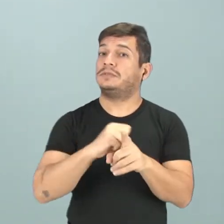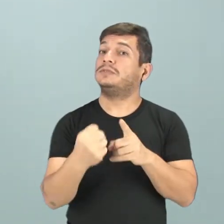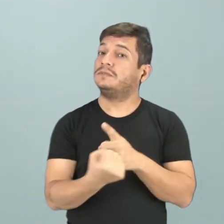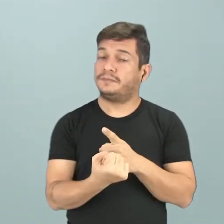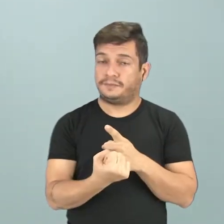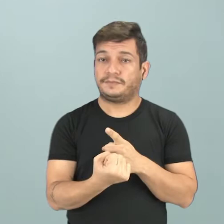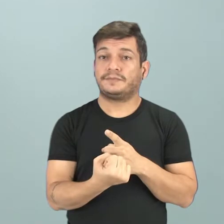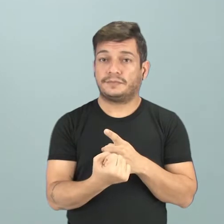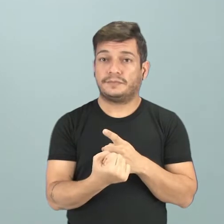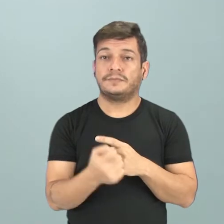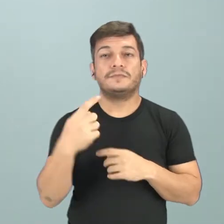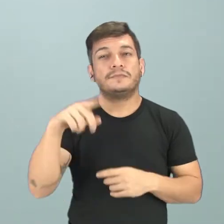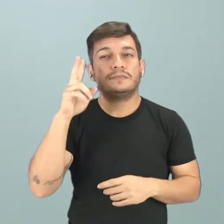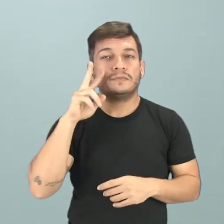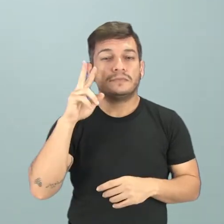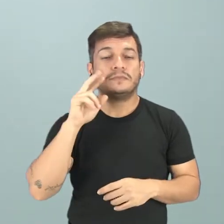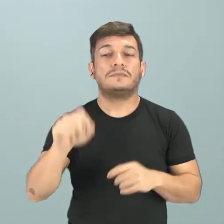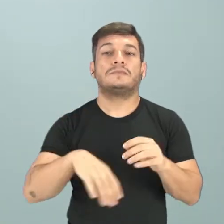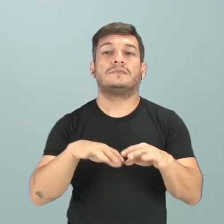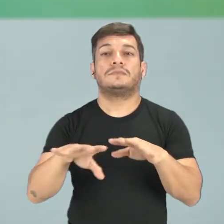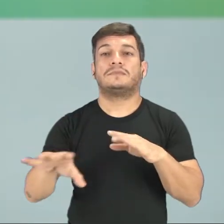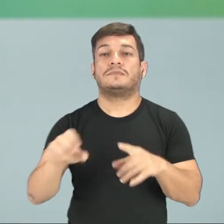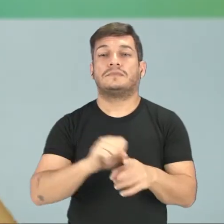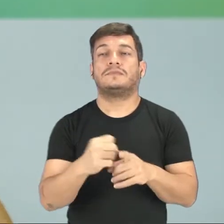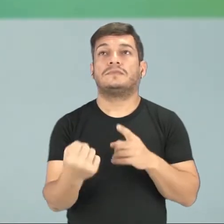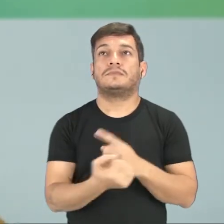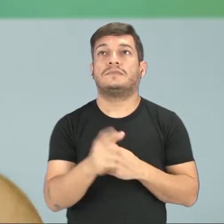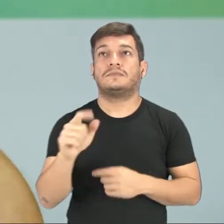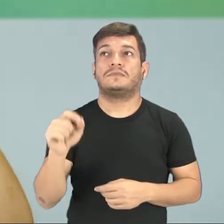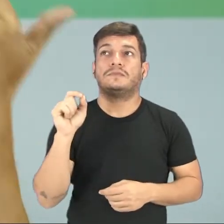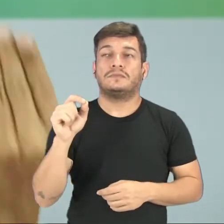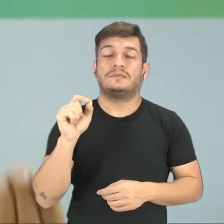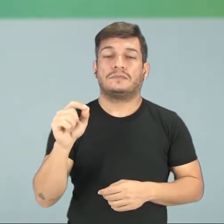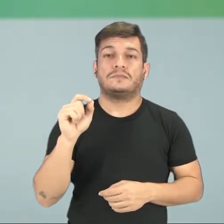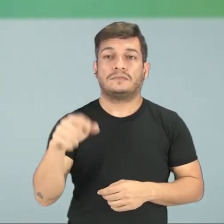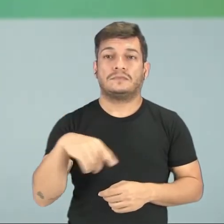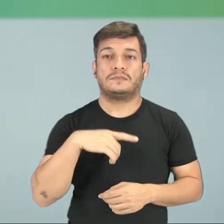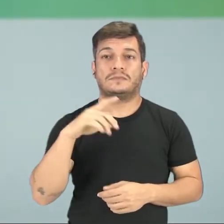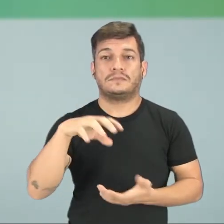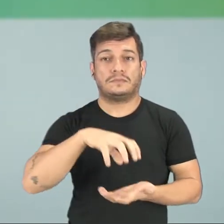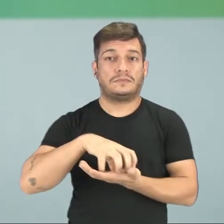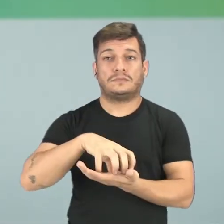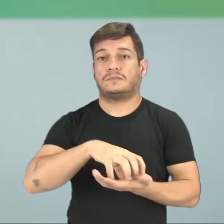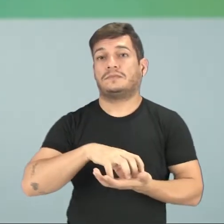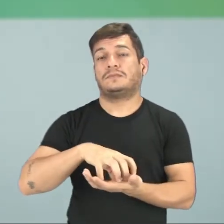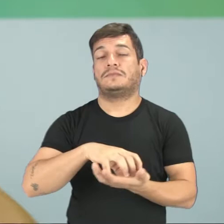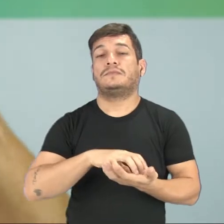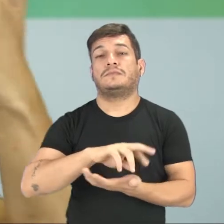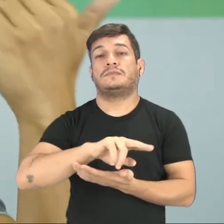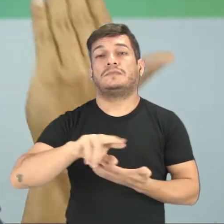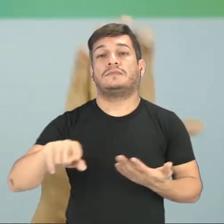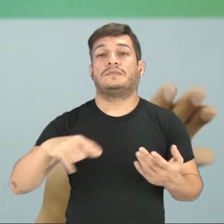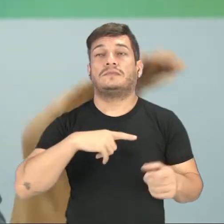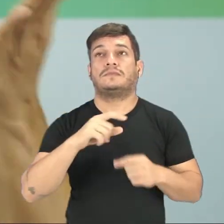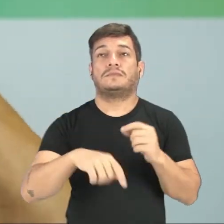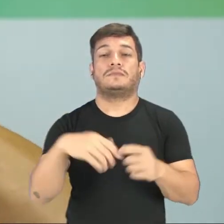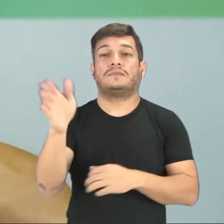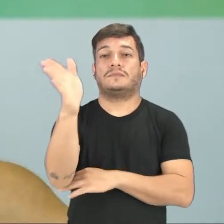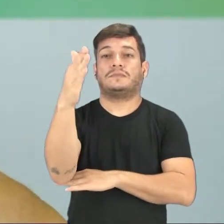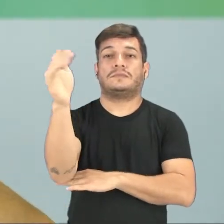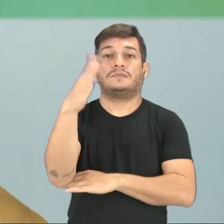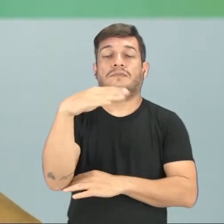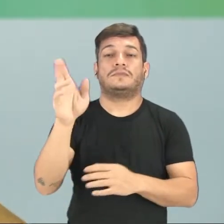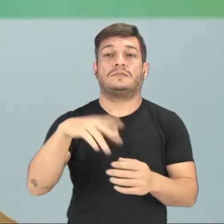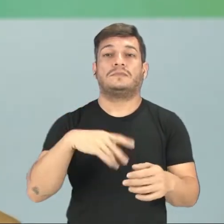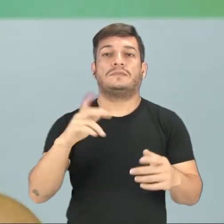Se recordam que os movimentos sociais, eles são instituições, que eles possuem uma bandeira,